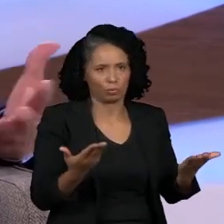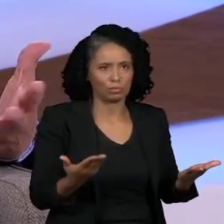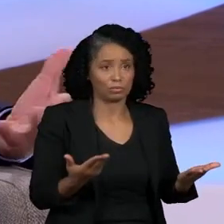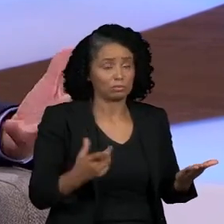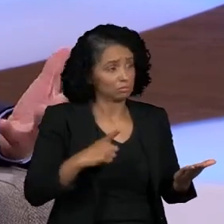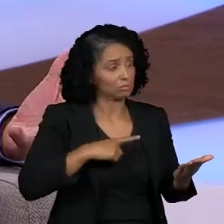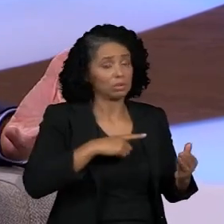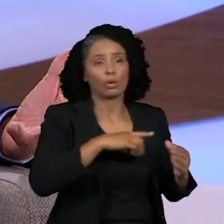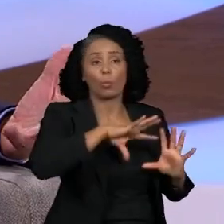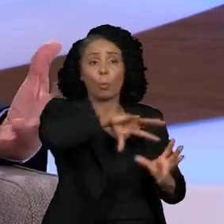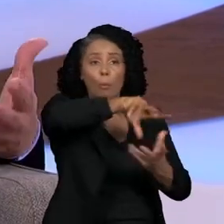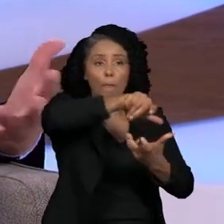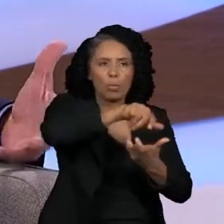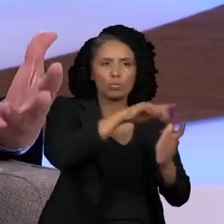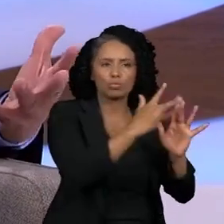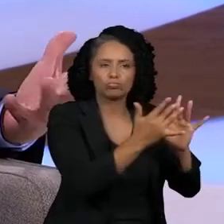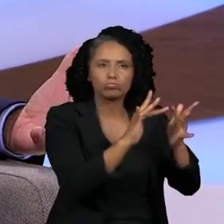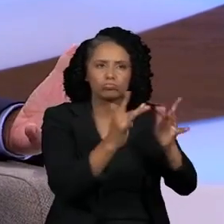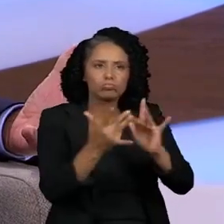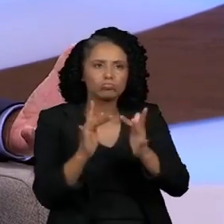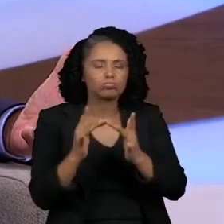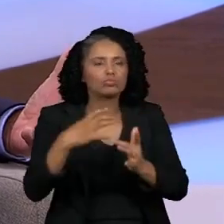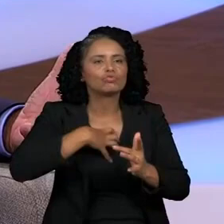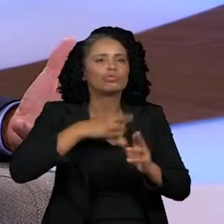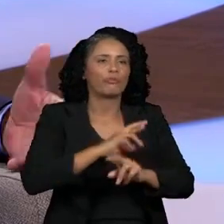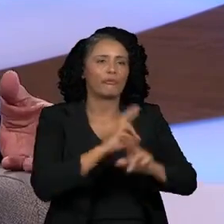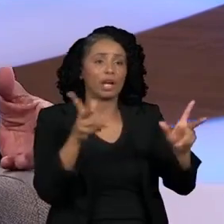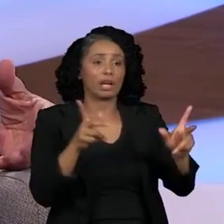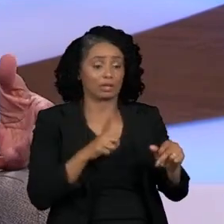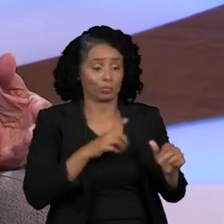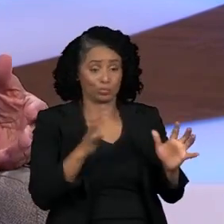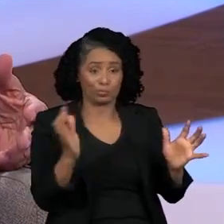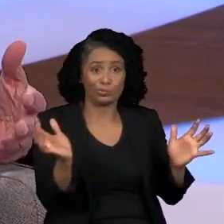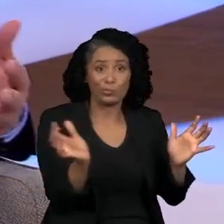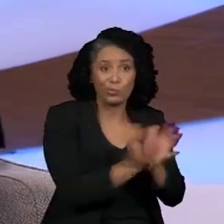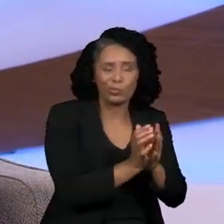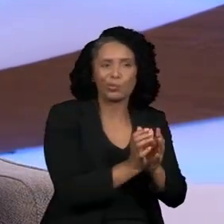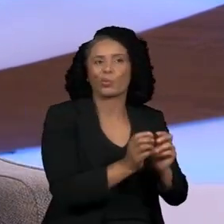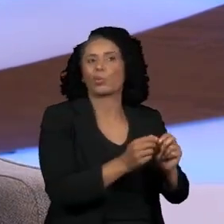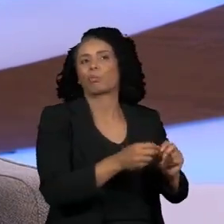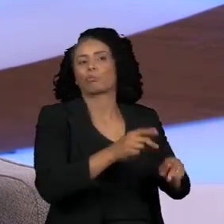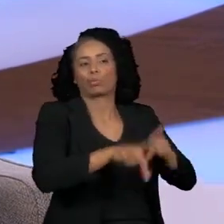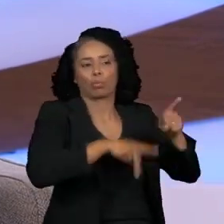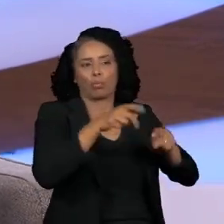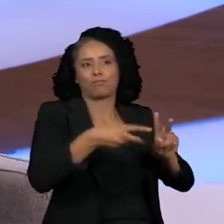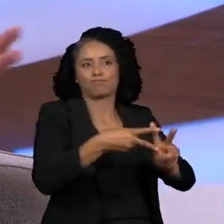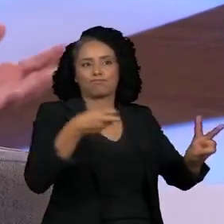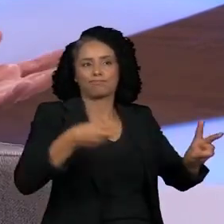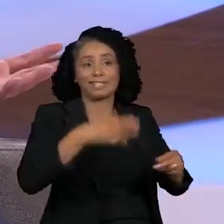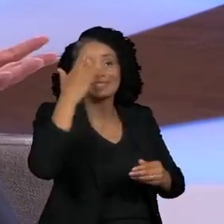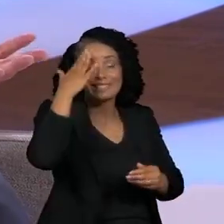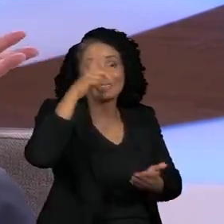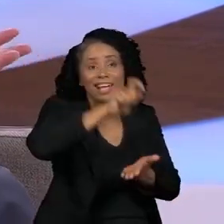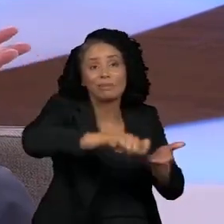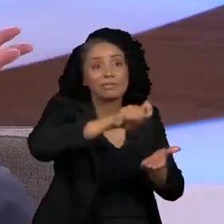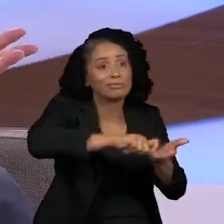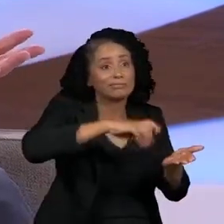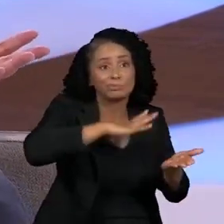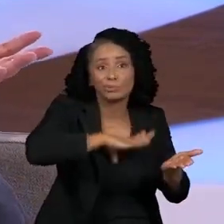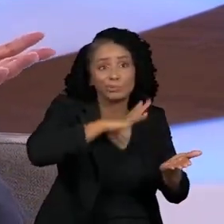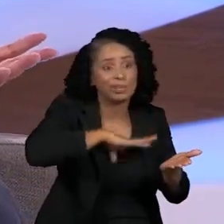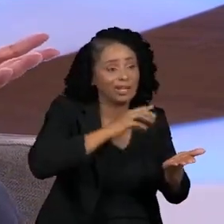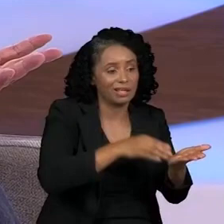conexões do mundo são outras, os povos originários, o Ailton Krenak escreve em português, em bom português para todo mundo entender.